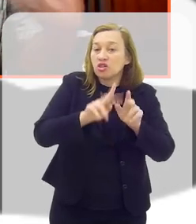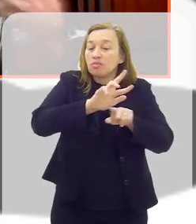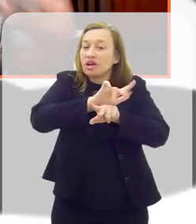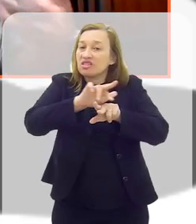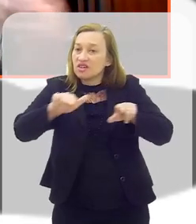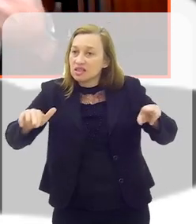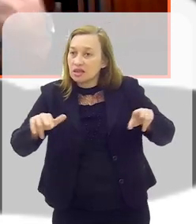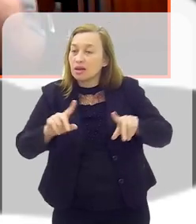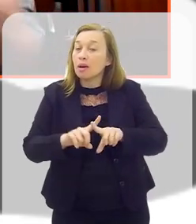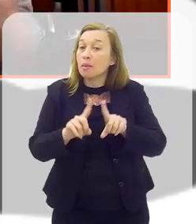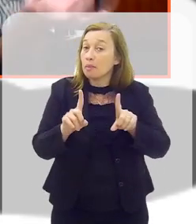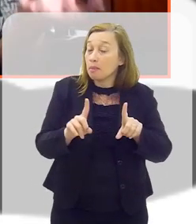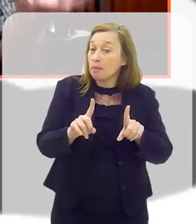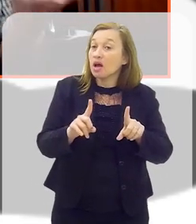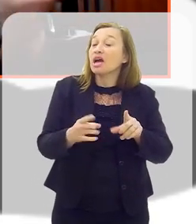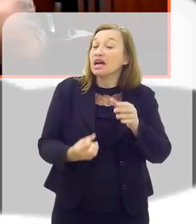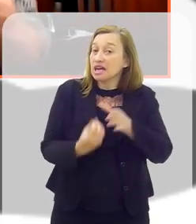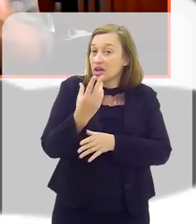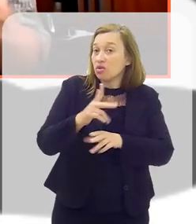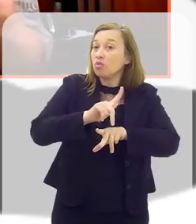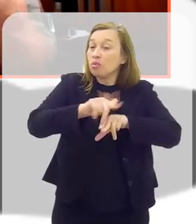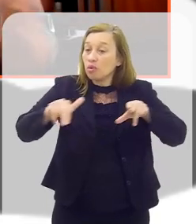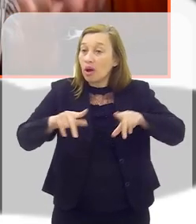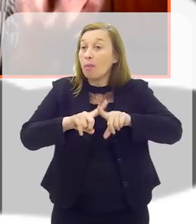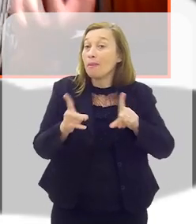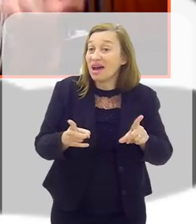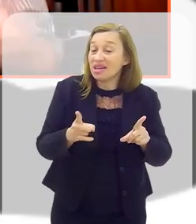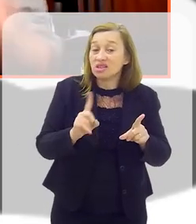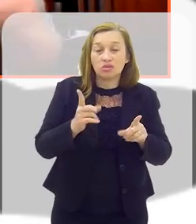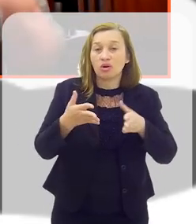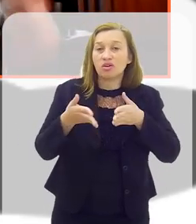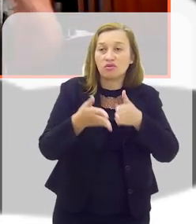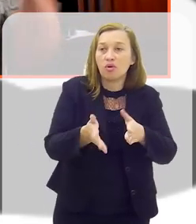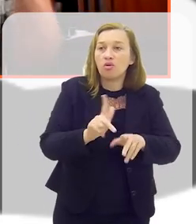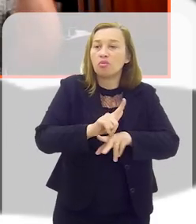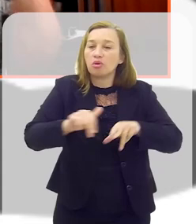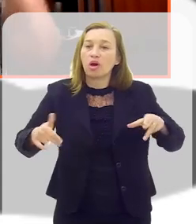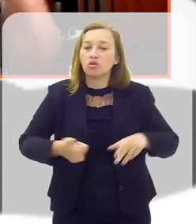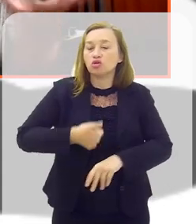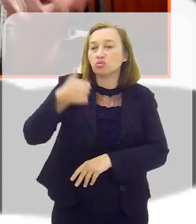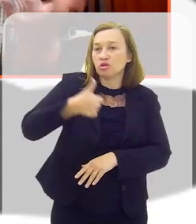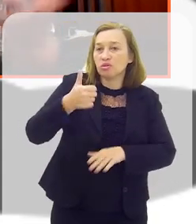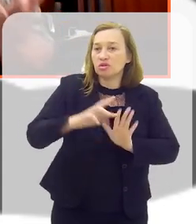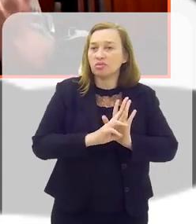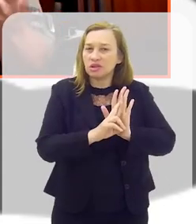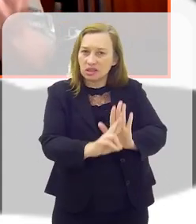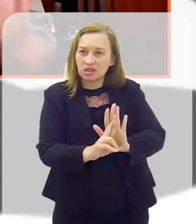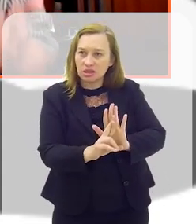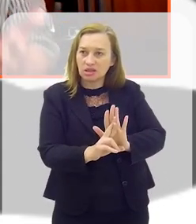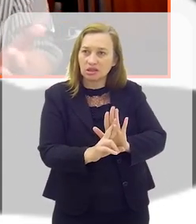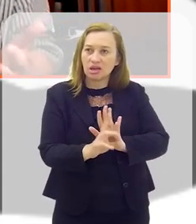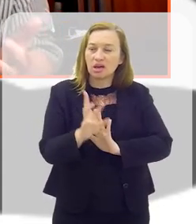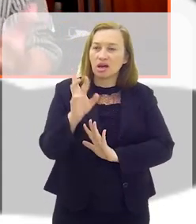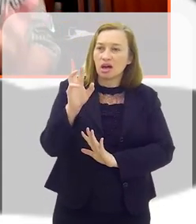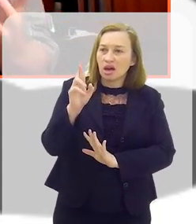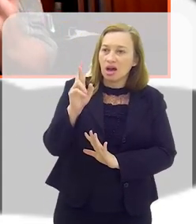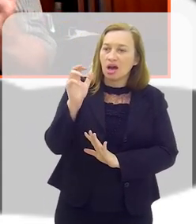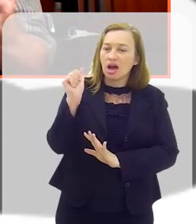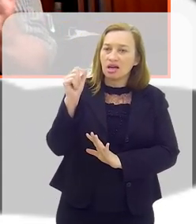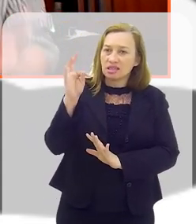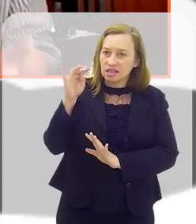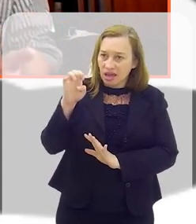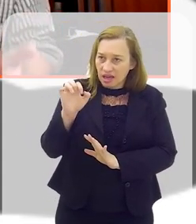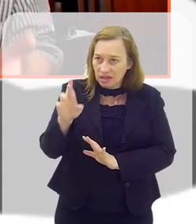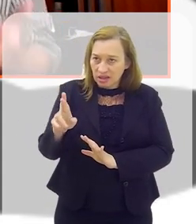tivesse nascido plural. Só para você ter uma noção, os primeiros embaixadores foram Hans Terni,